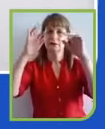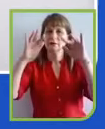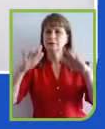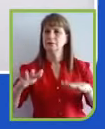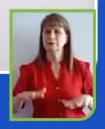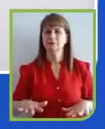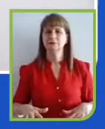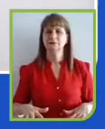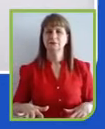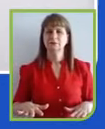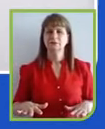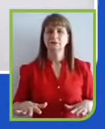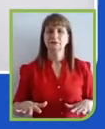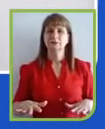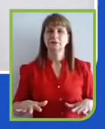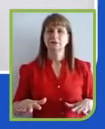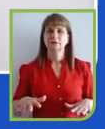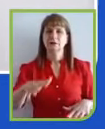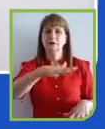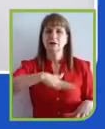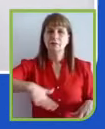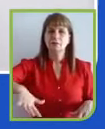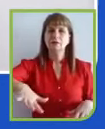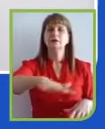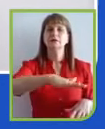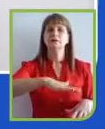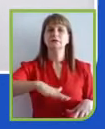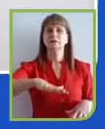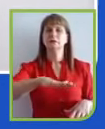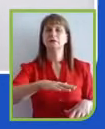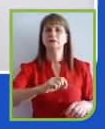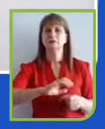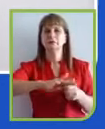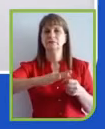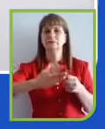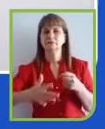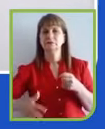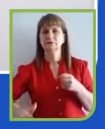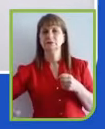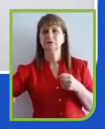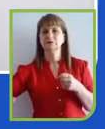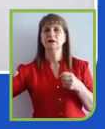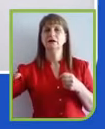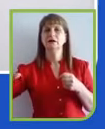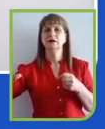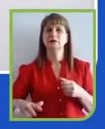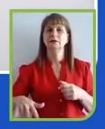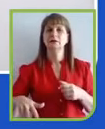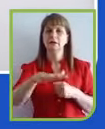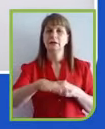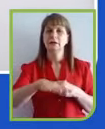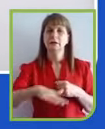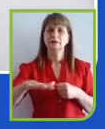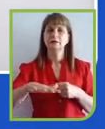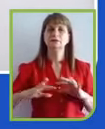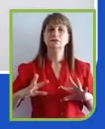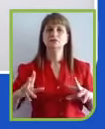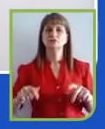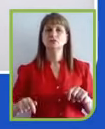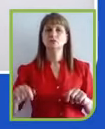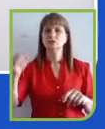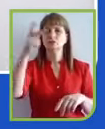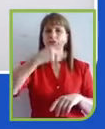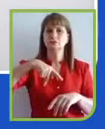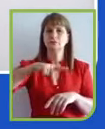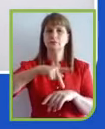crise ambiental que gerou crise sanitária, econômica e humanitária em quase todas as nações, em todas as dimensões que a gente